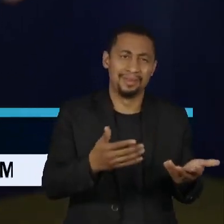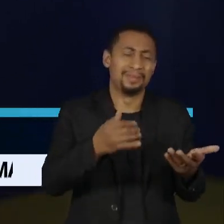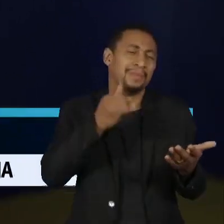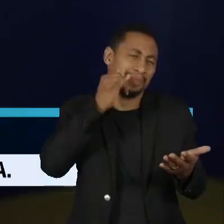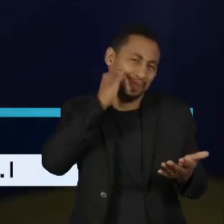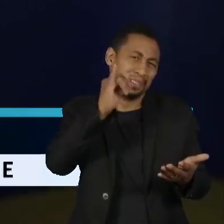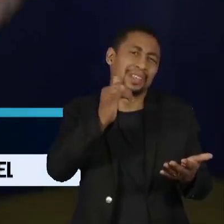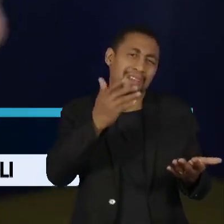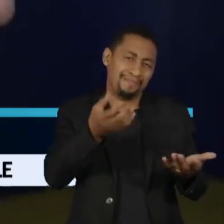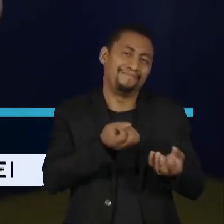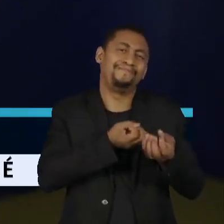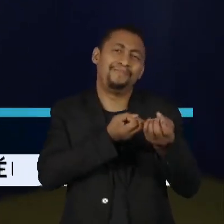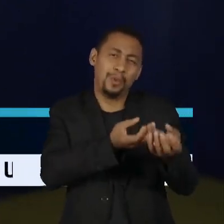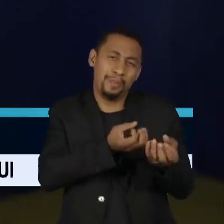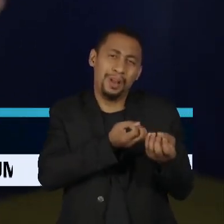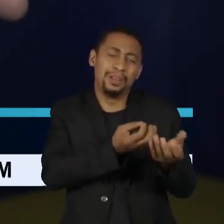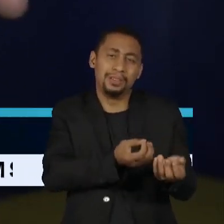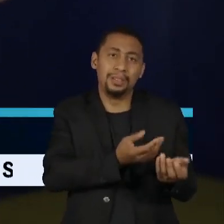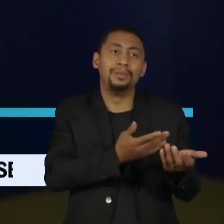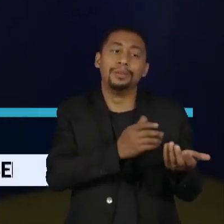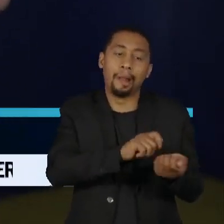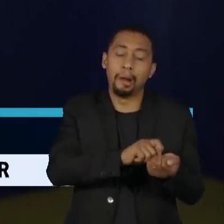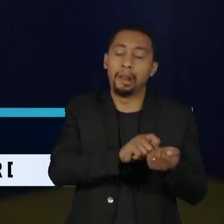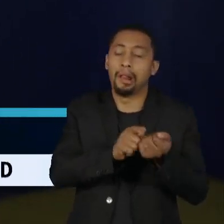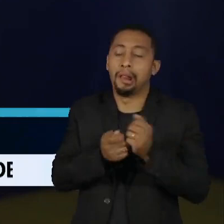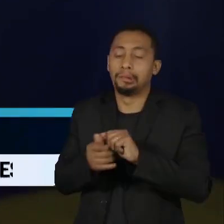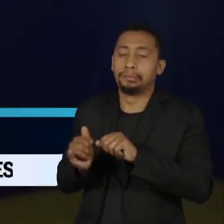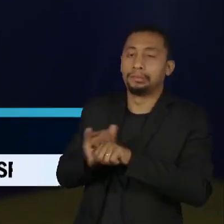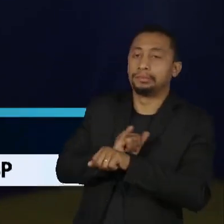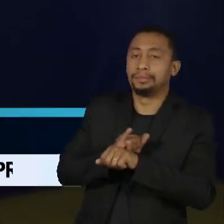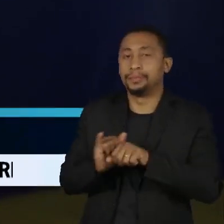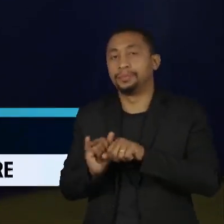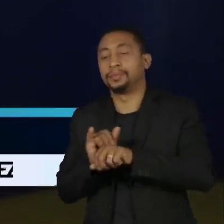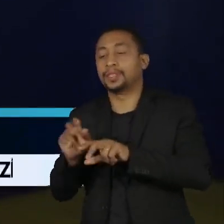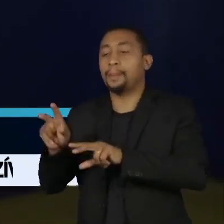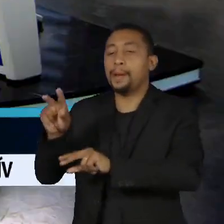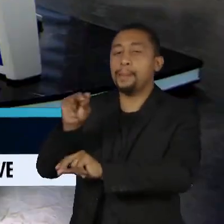verdade, de informação, sobretudo nas redes sociais.